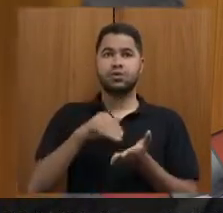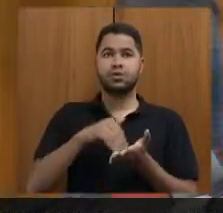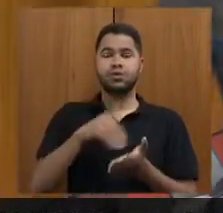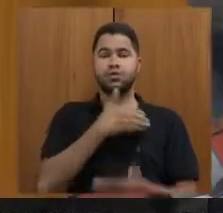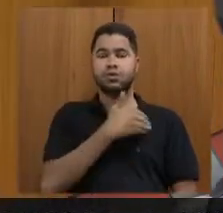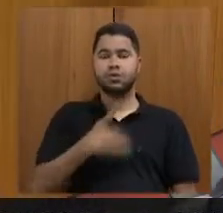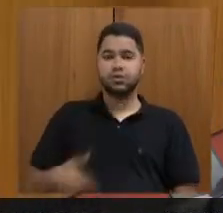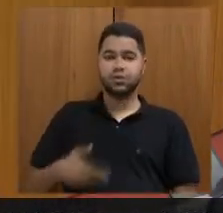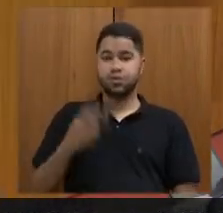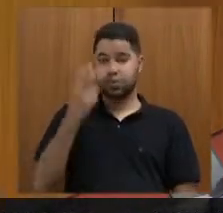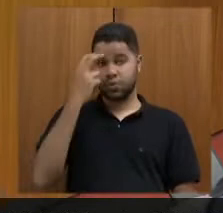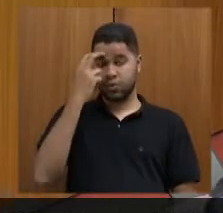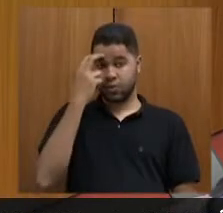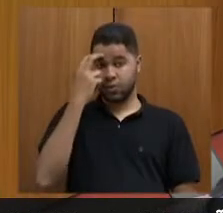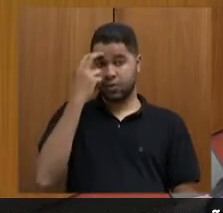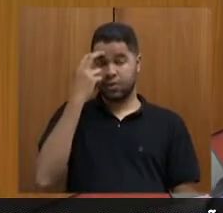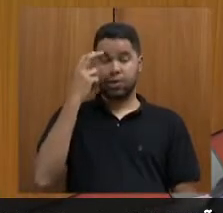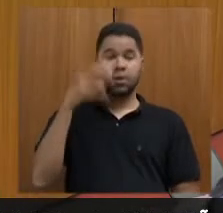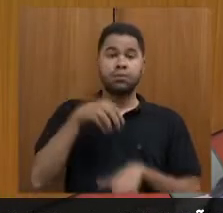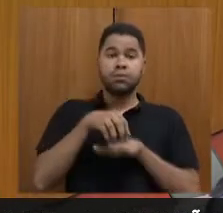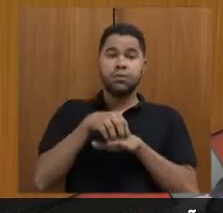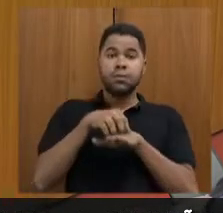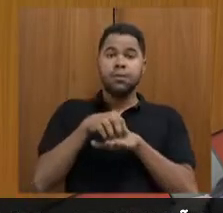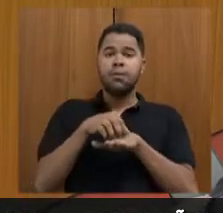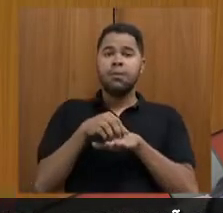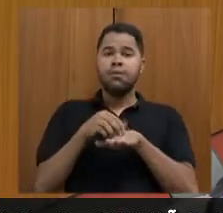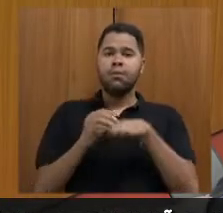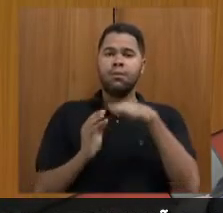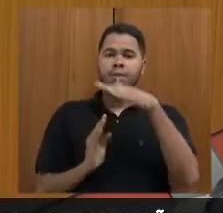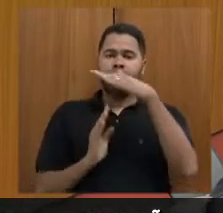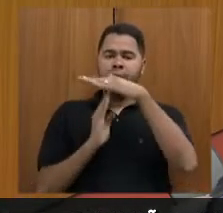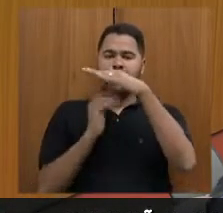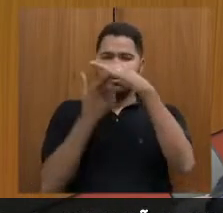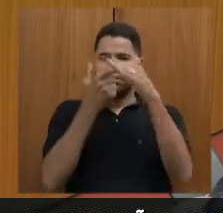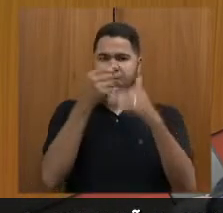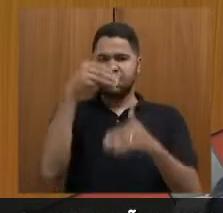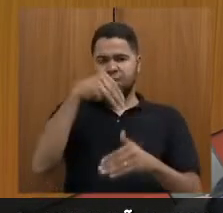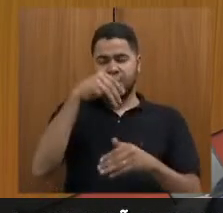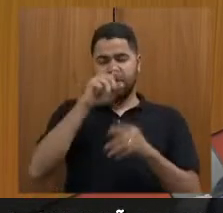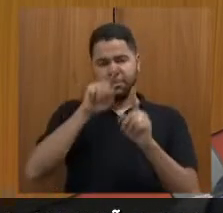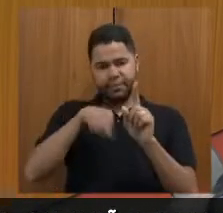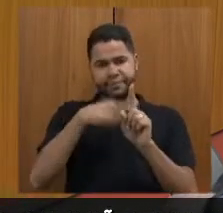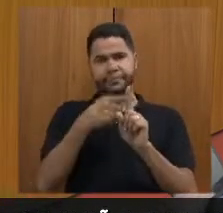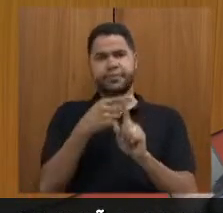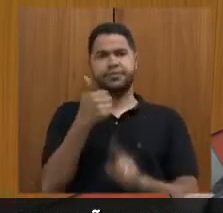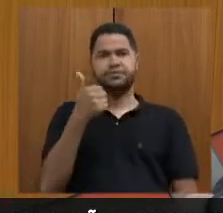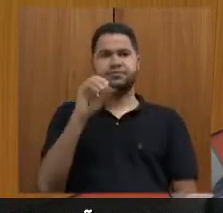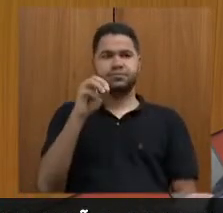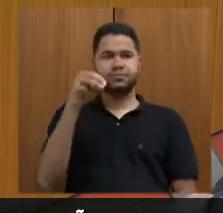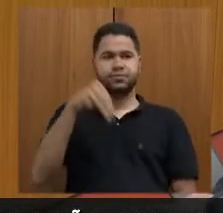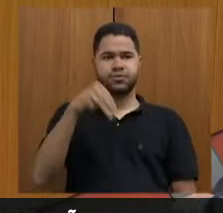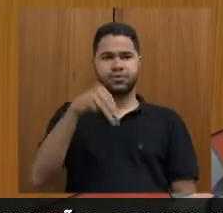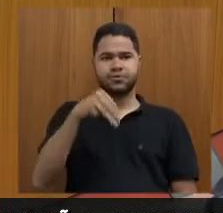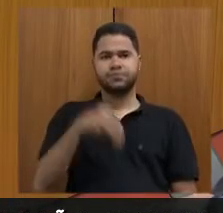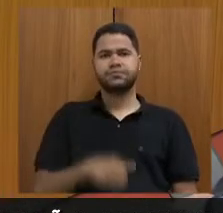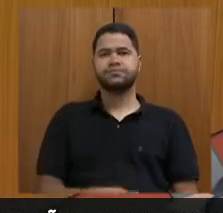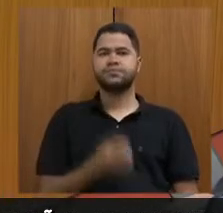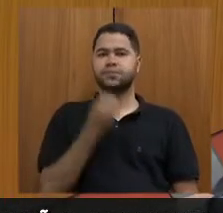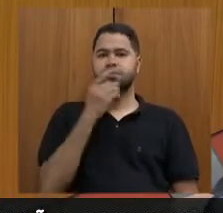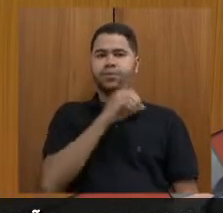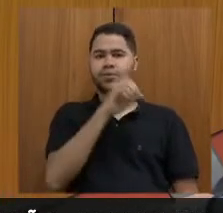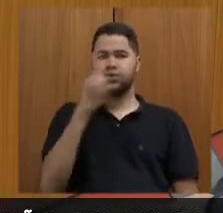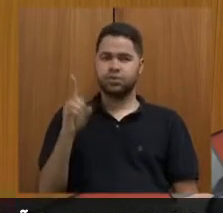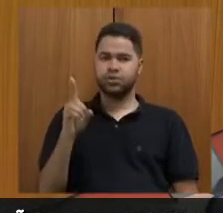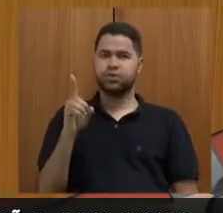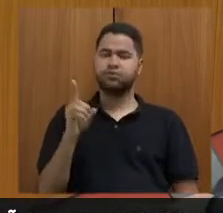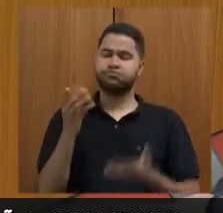Cultura e Turismo, que disporá de até 20 minutos para a sua exposição, prorrogáveis por mais 10 minutos. Bom dia, secretário. Bem-vindo com a